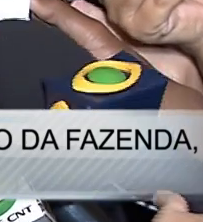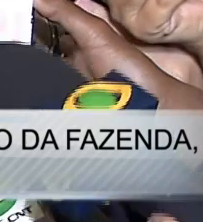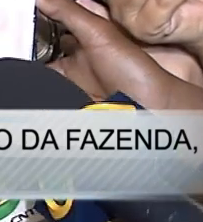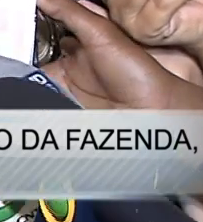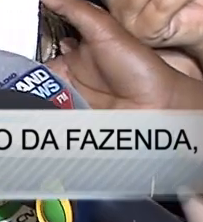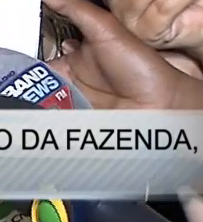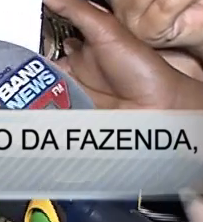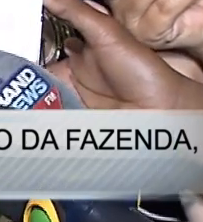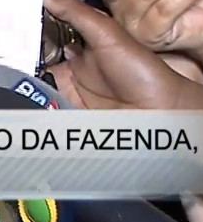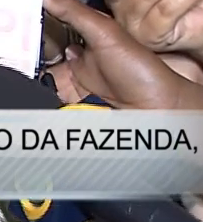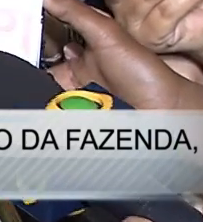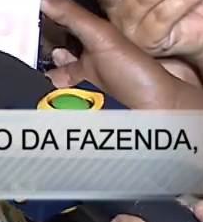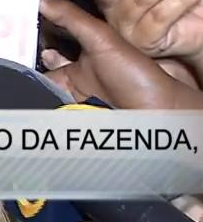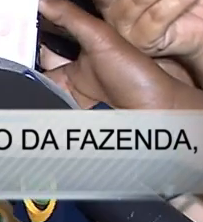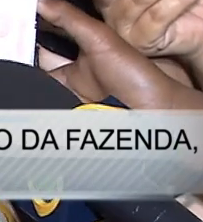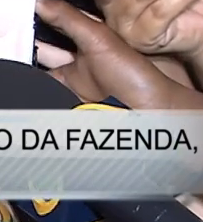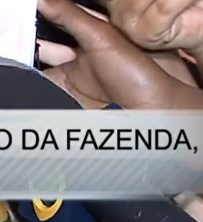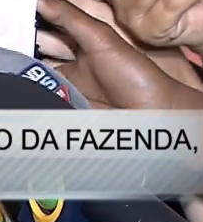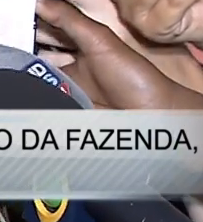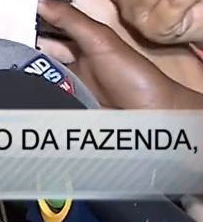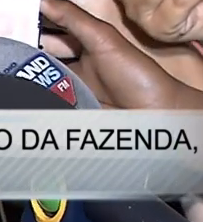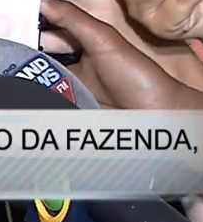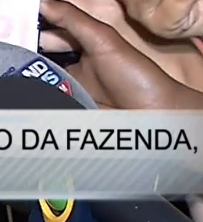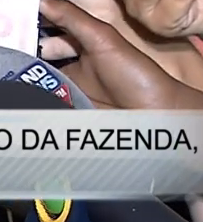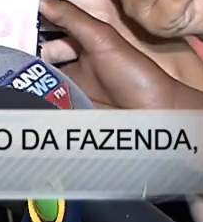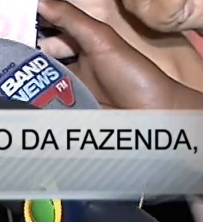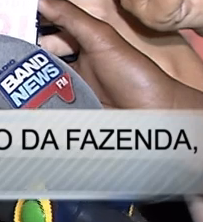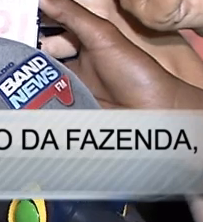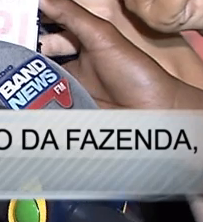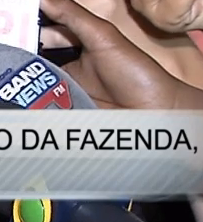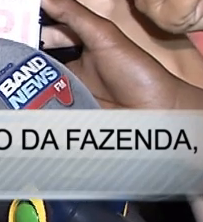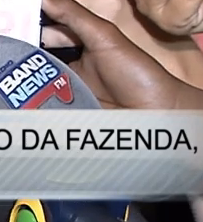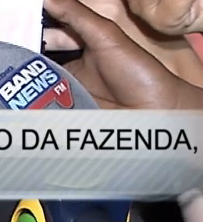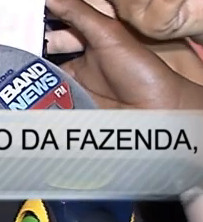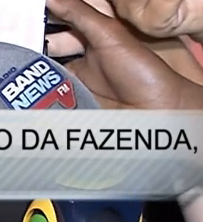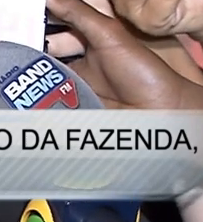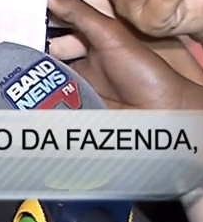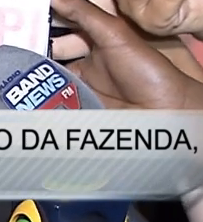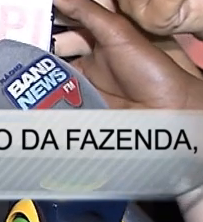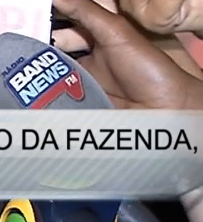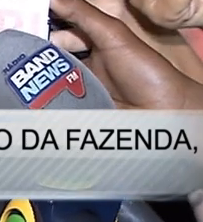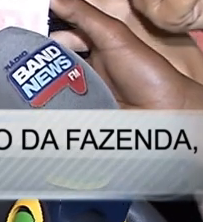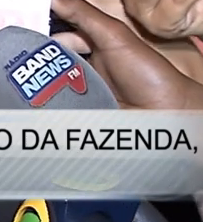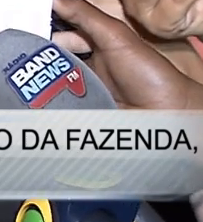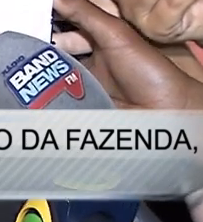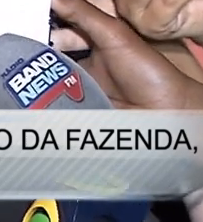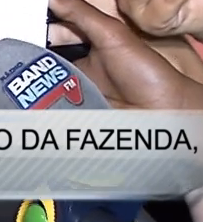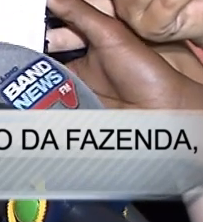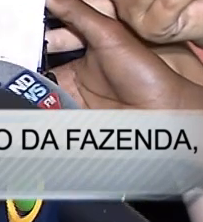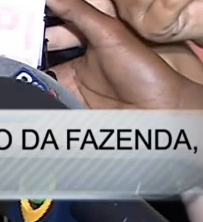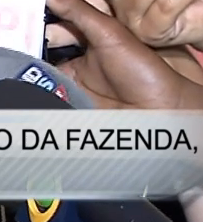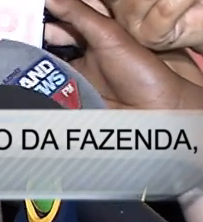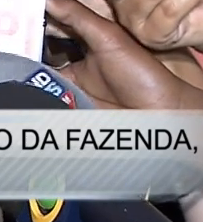momento de maior restrição fiscal. Nesse momento em que há uma queda de receita, não só no governo federal, mas também